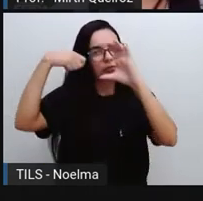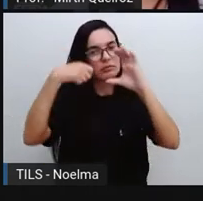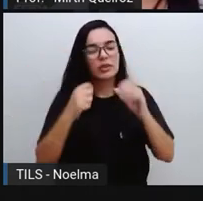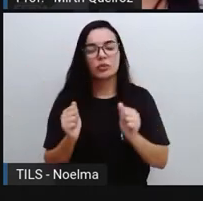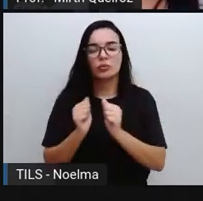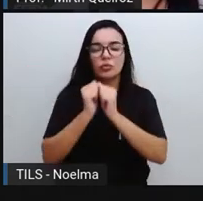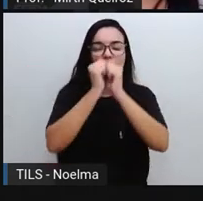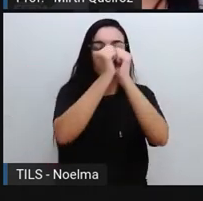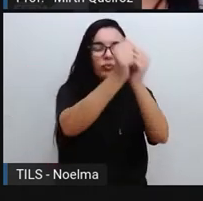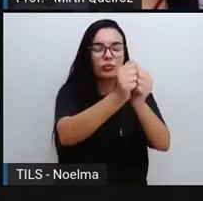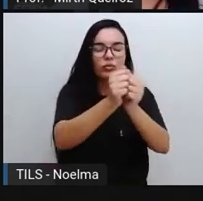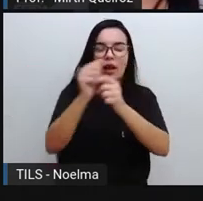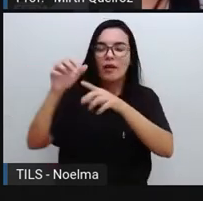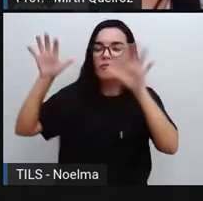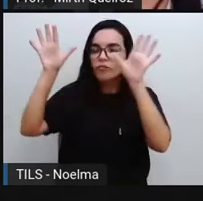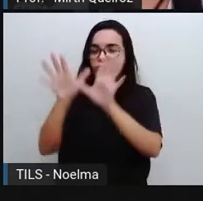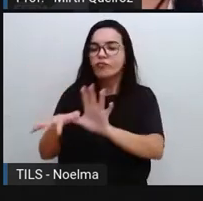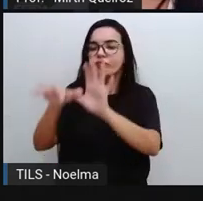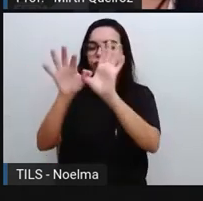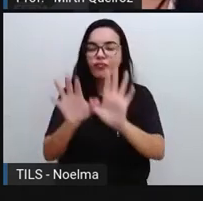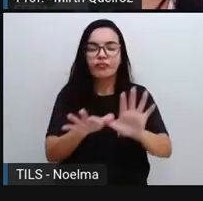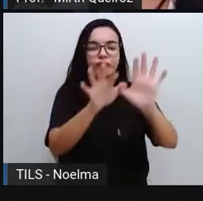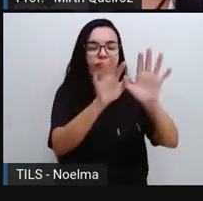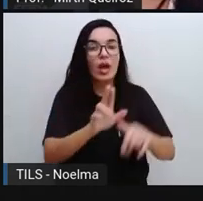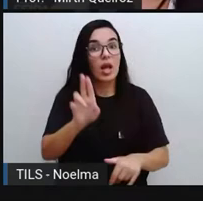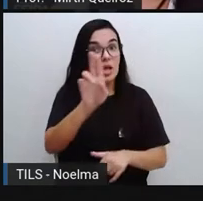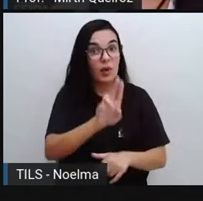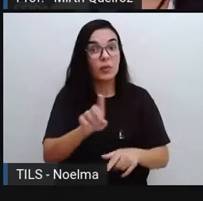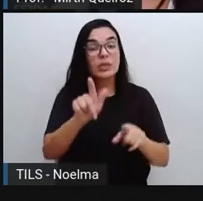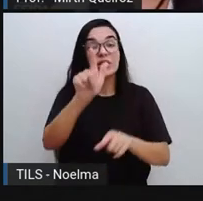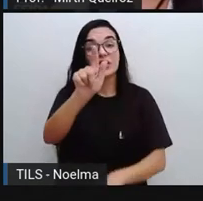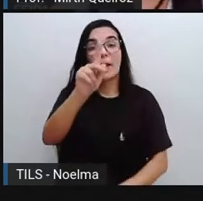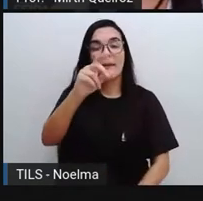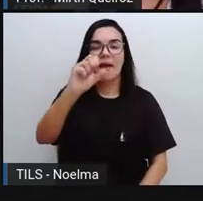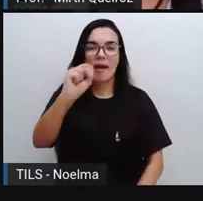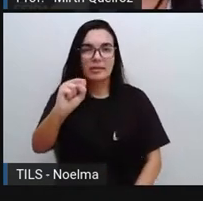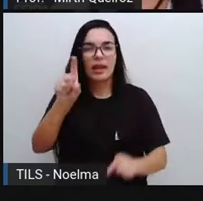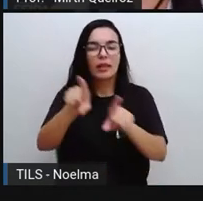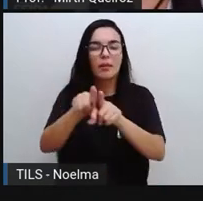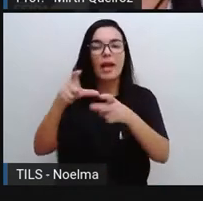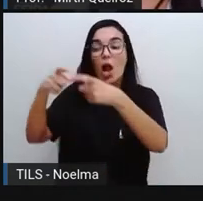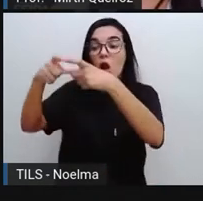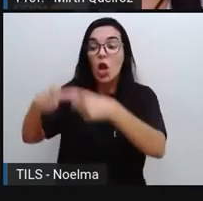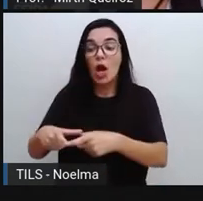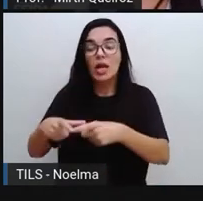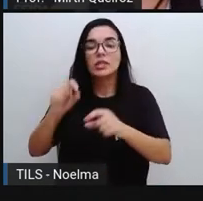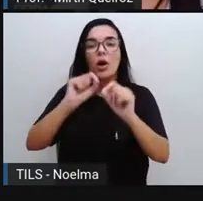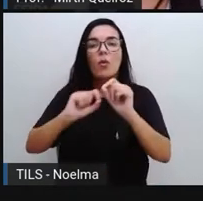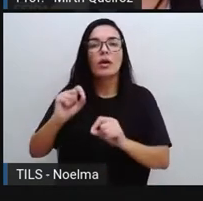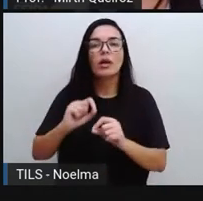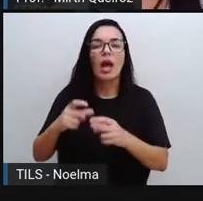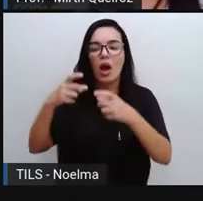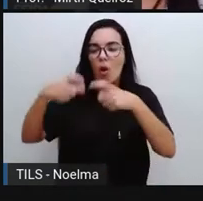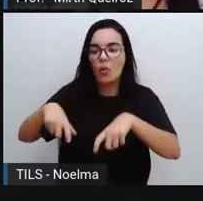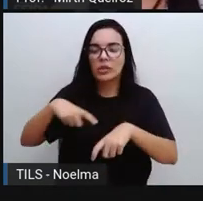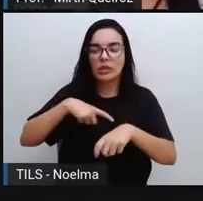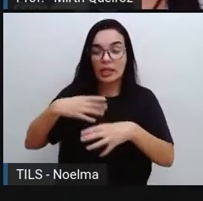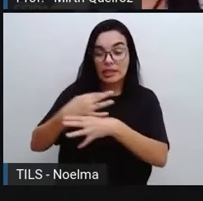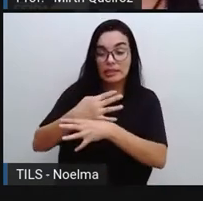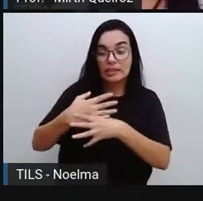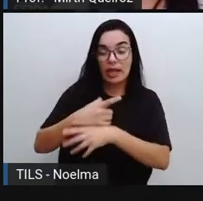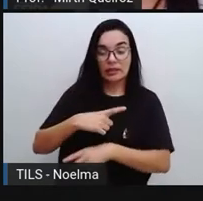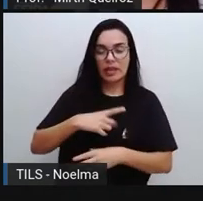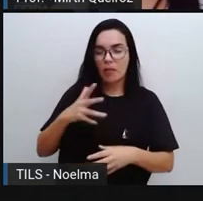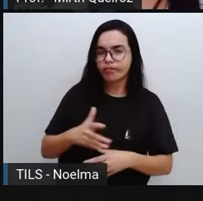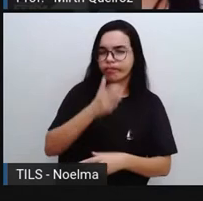imagens captadas pelas câmeras e usam o GPS para localizar o ponto da cidade onde existe